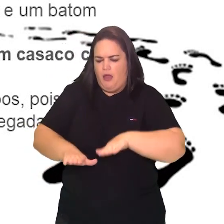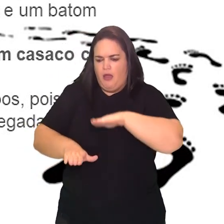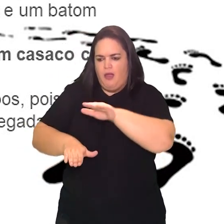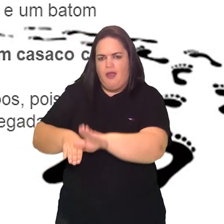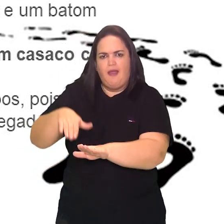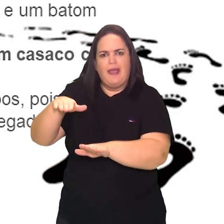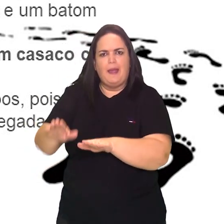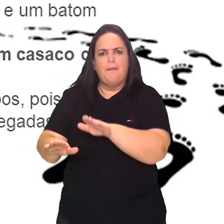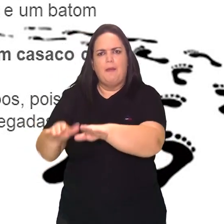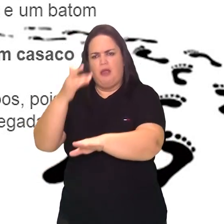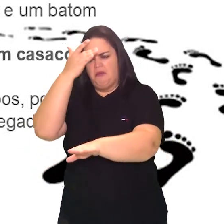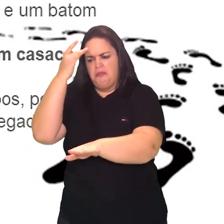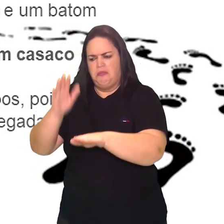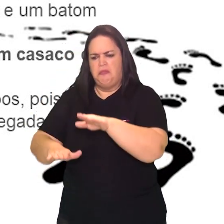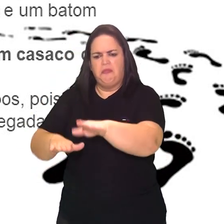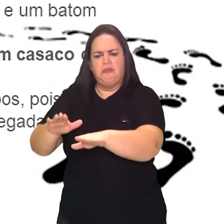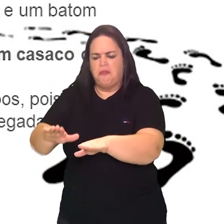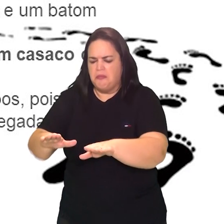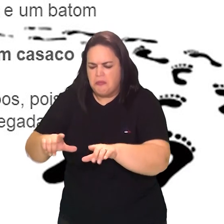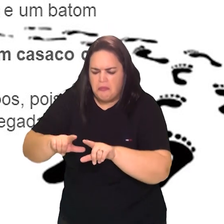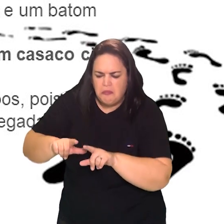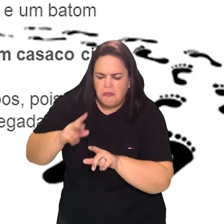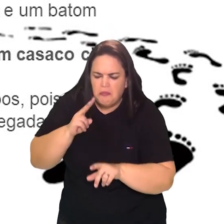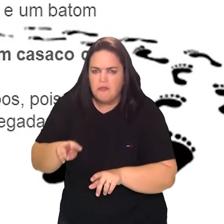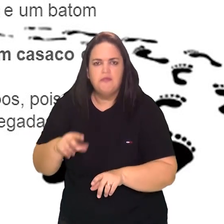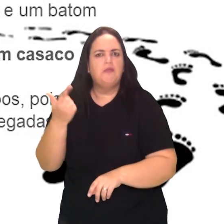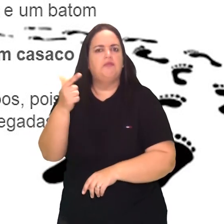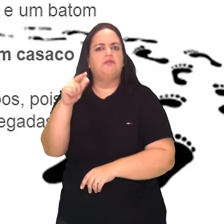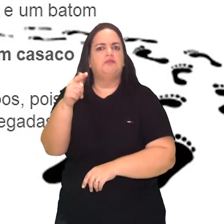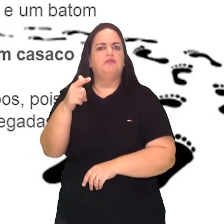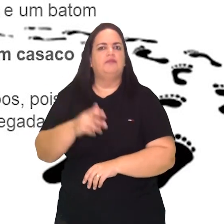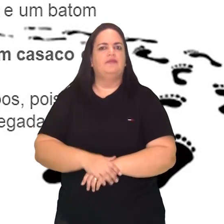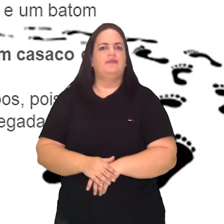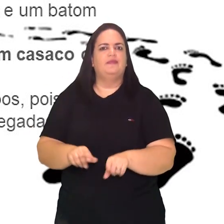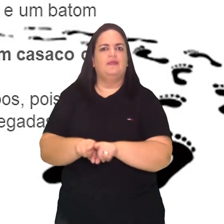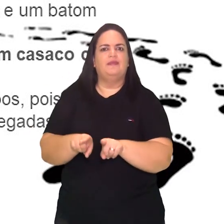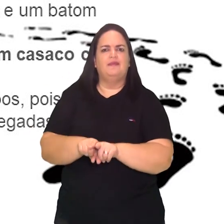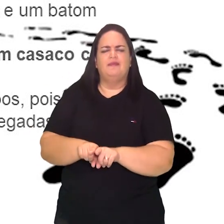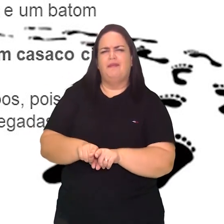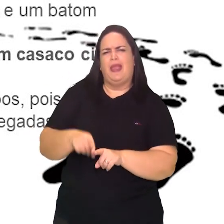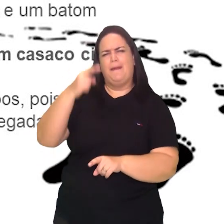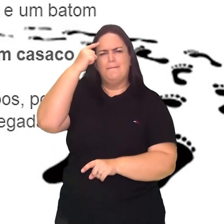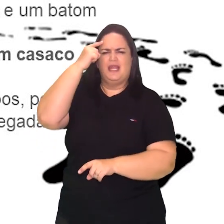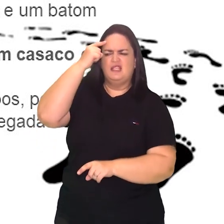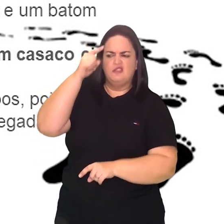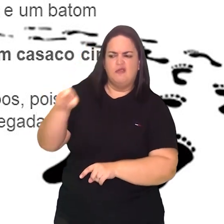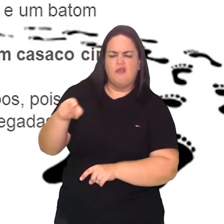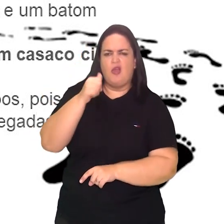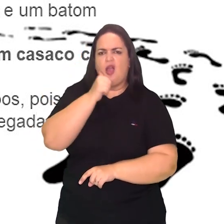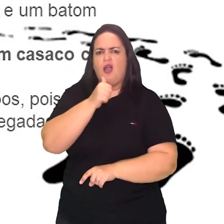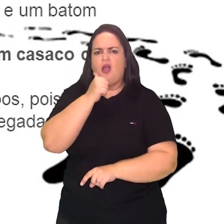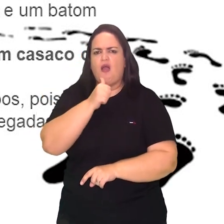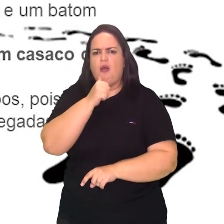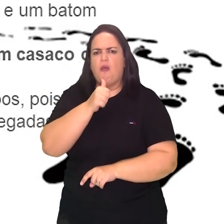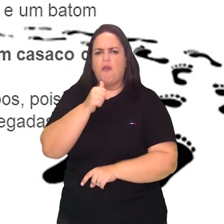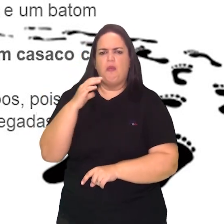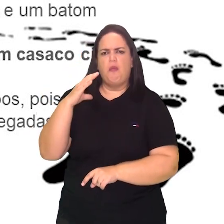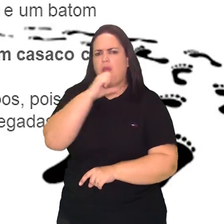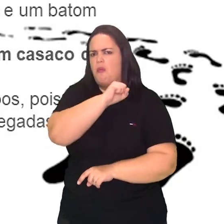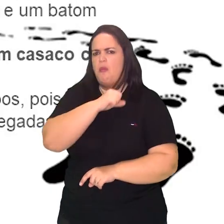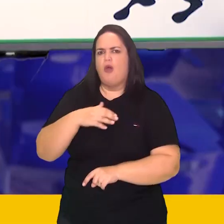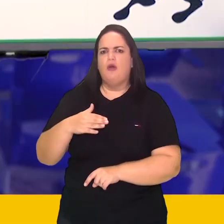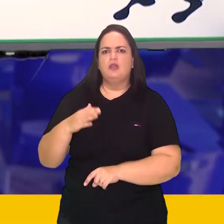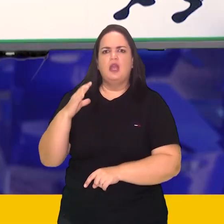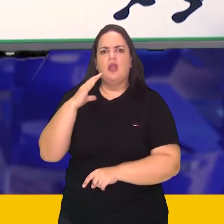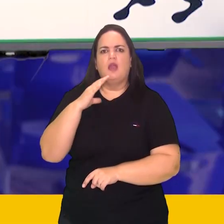indica, e a suposta mulher de vermelho teria morrido instantaneamente, provavelmente